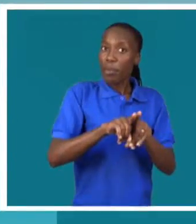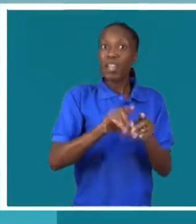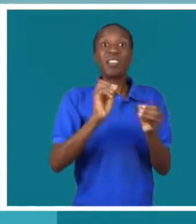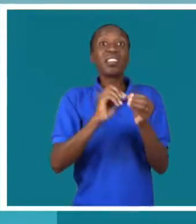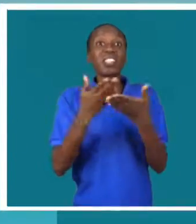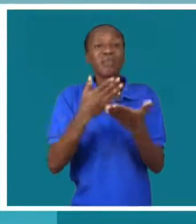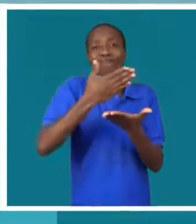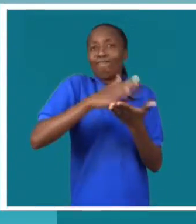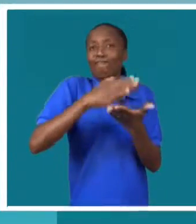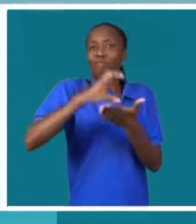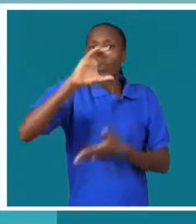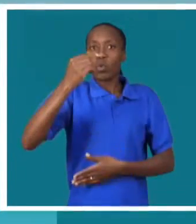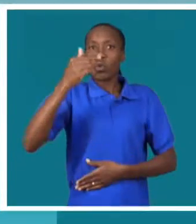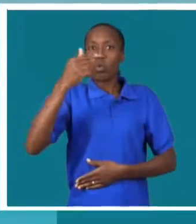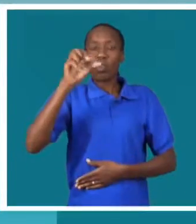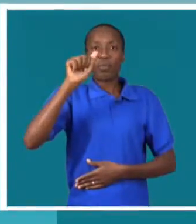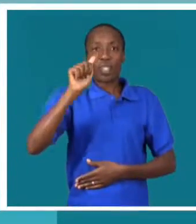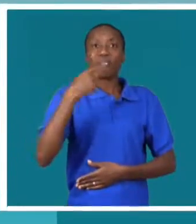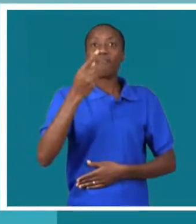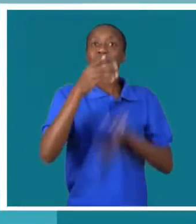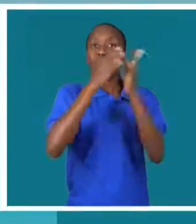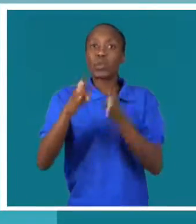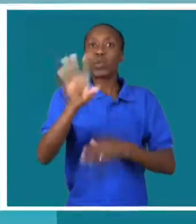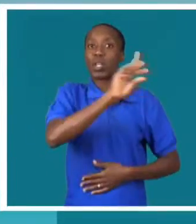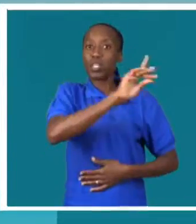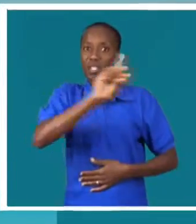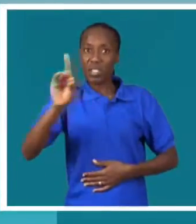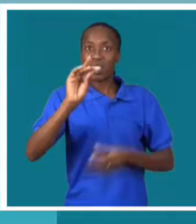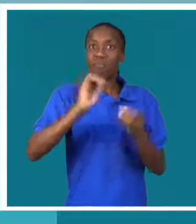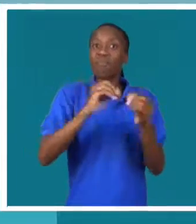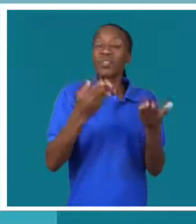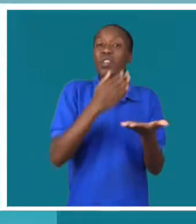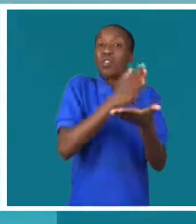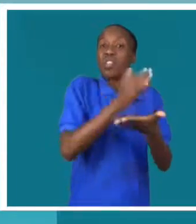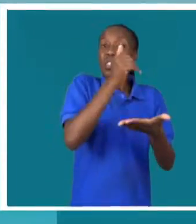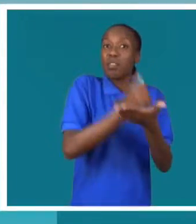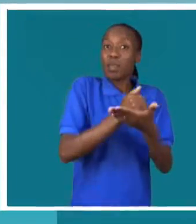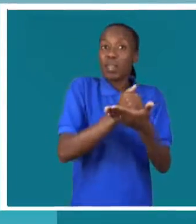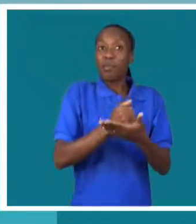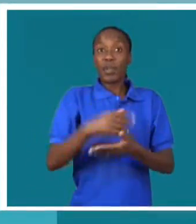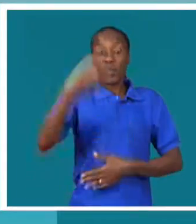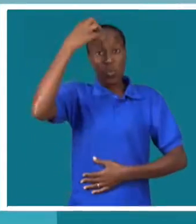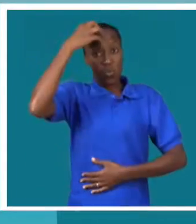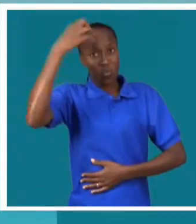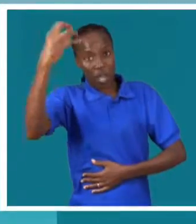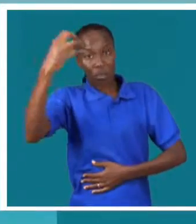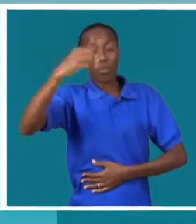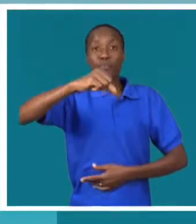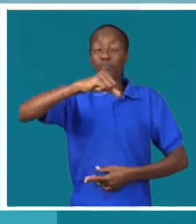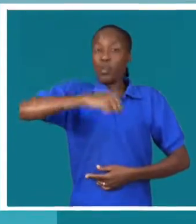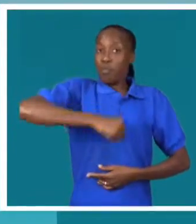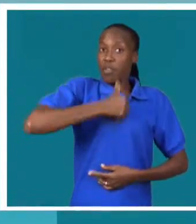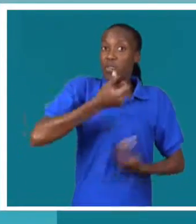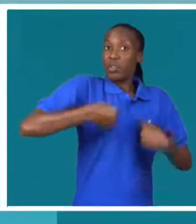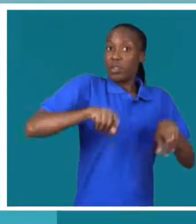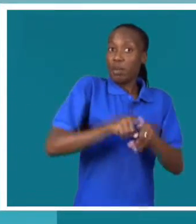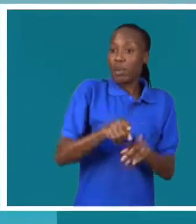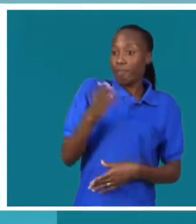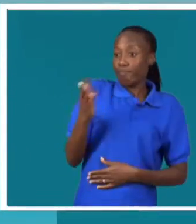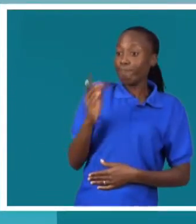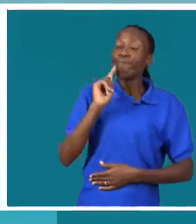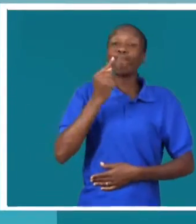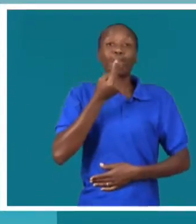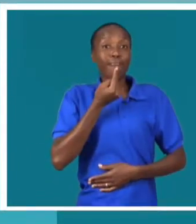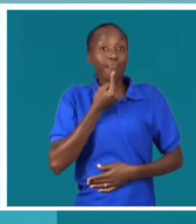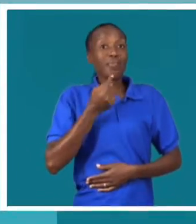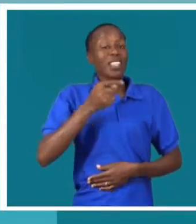haver cotas para pessoas com deficiência a nível do setor público e privado. Mas é